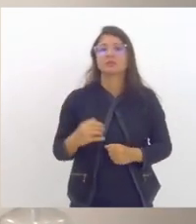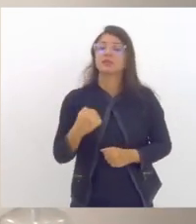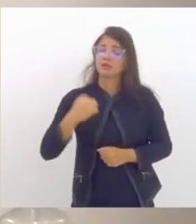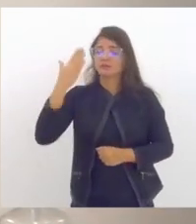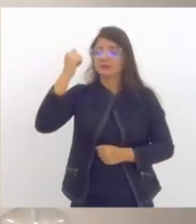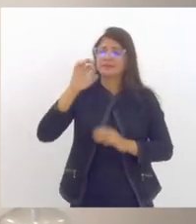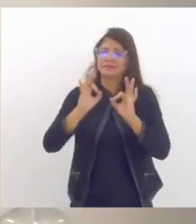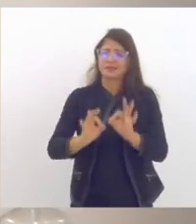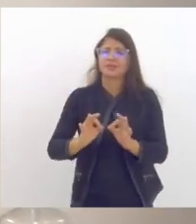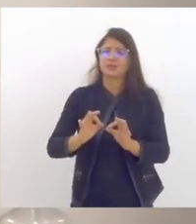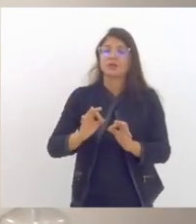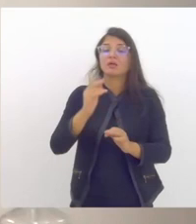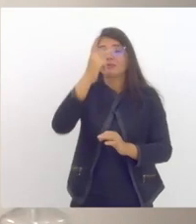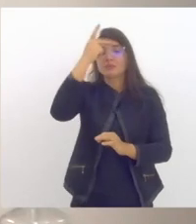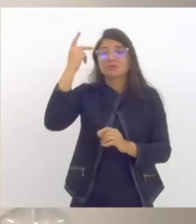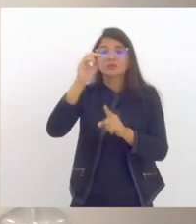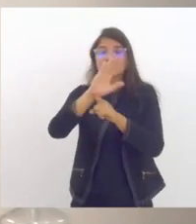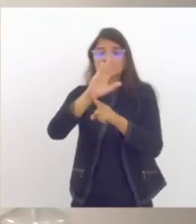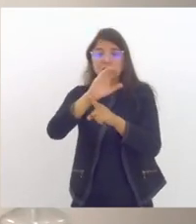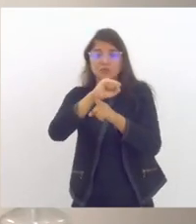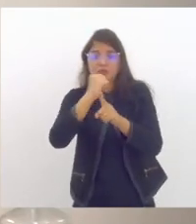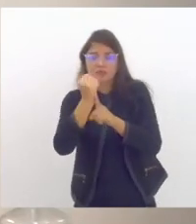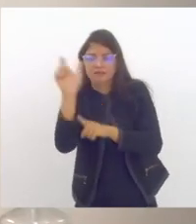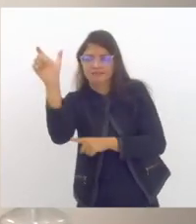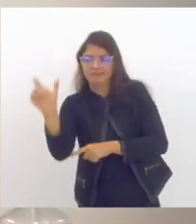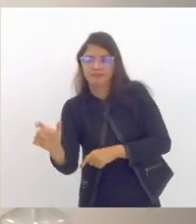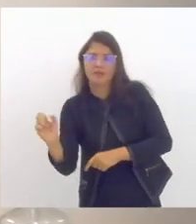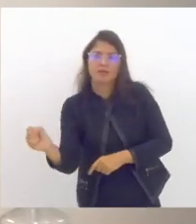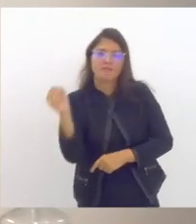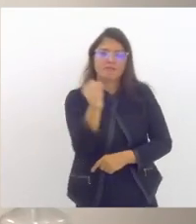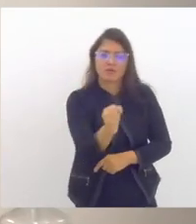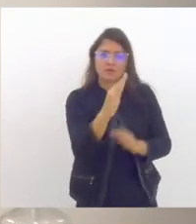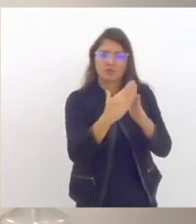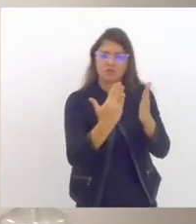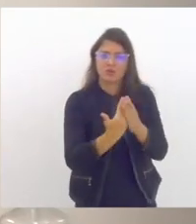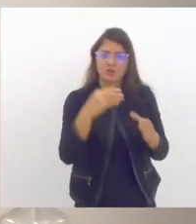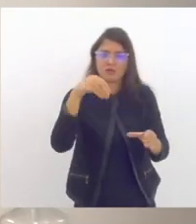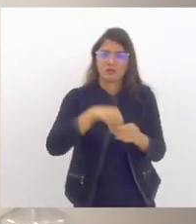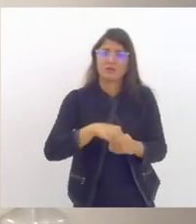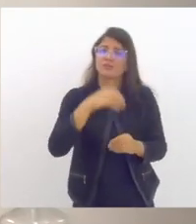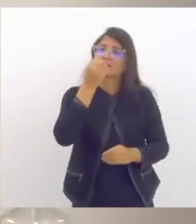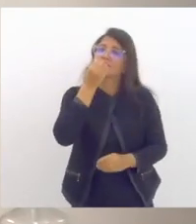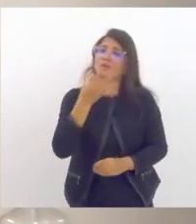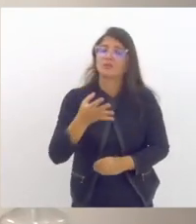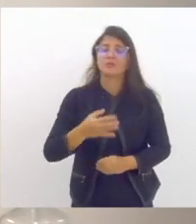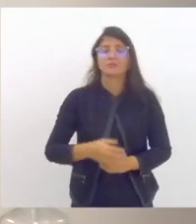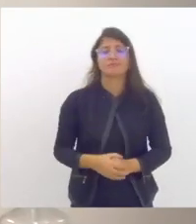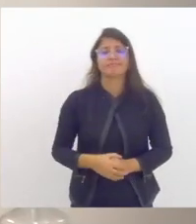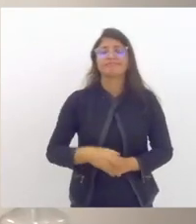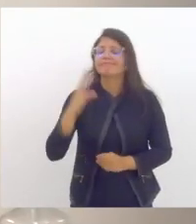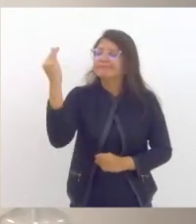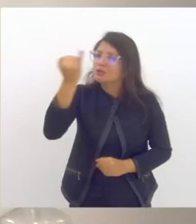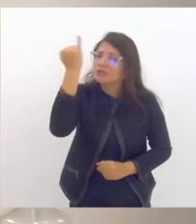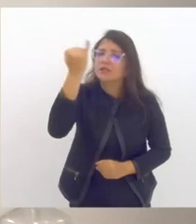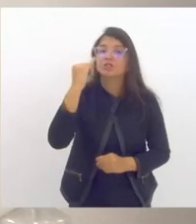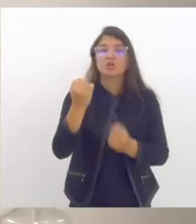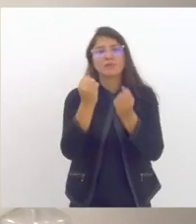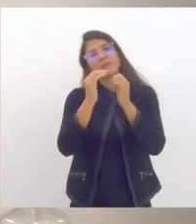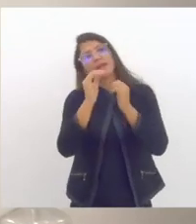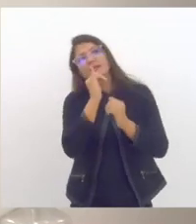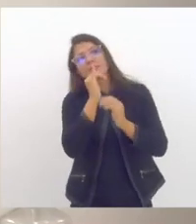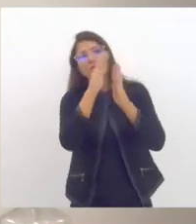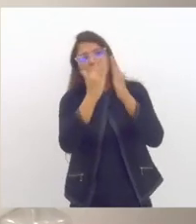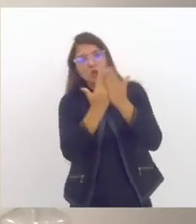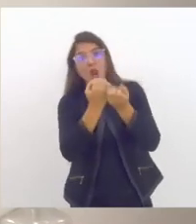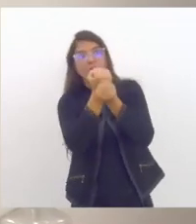social de alguma forma no cotidiano escolar faz muita diferença especialmente nas grandes escolas mas eu não sei se uma escola que tenha